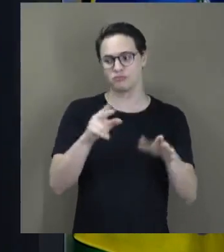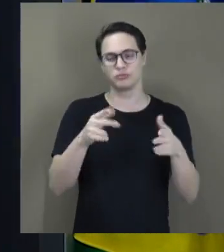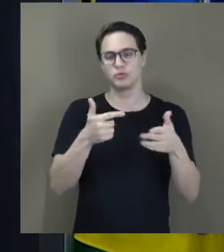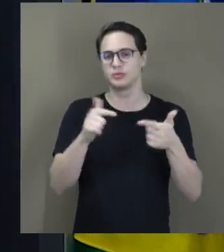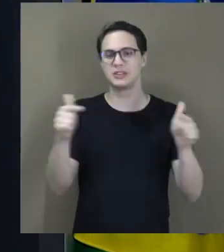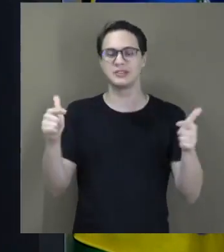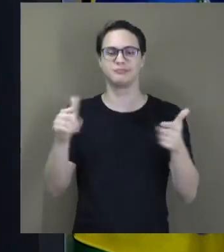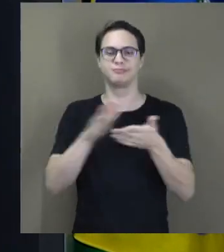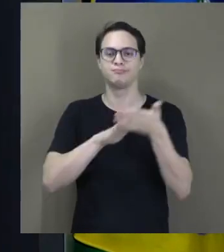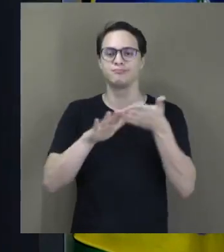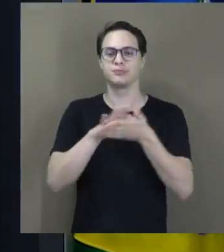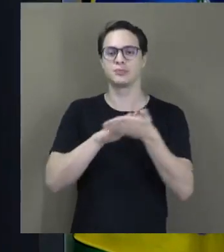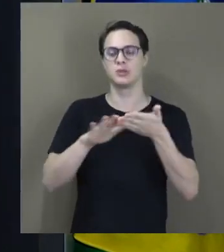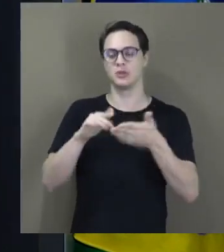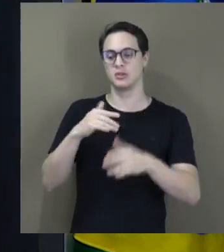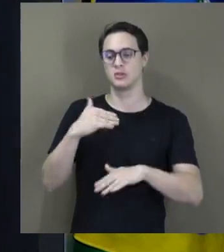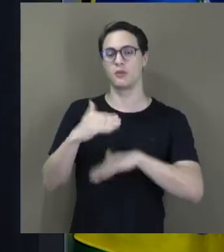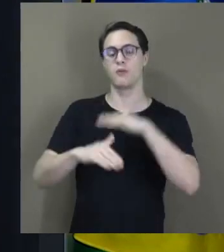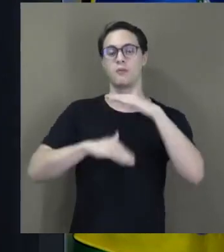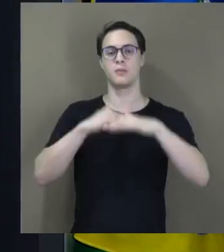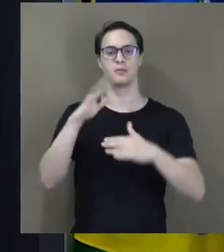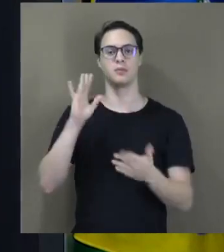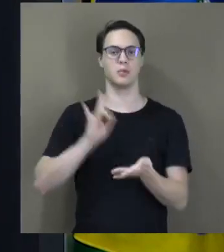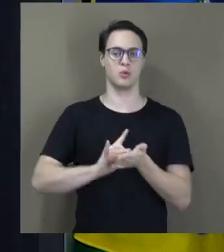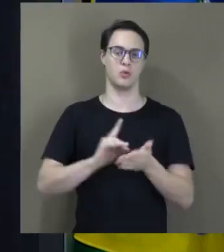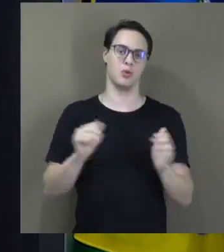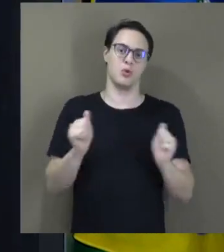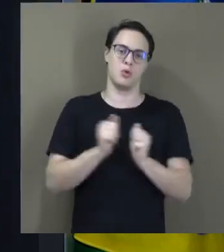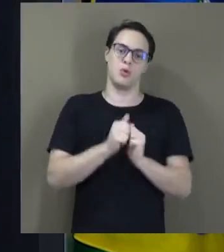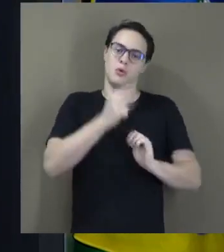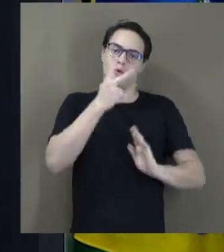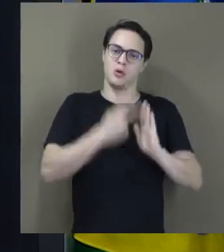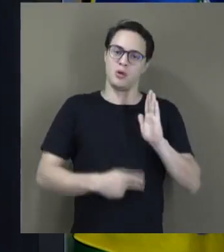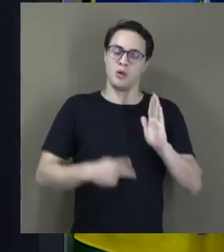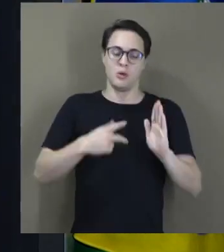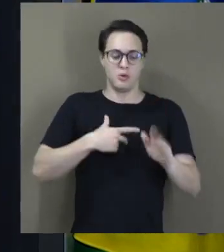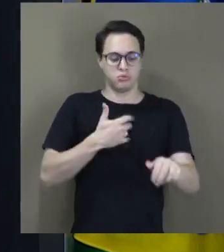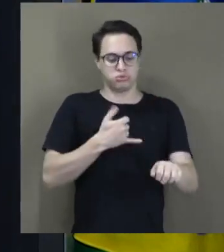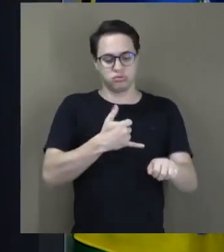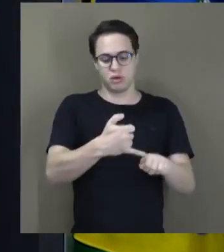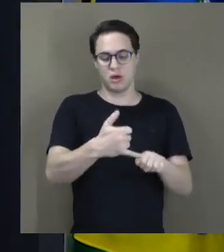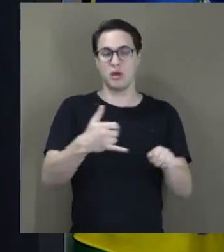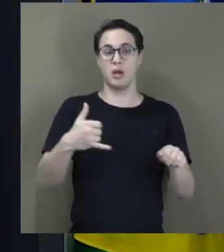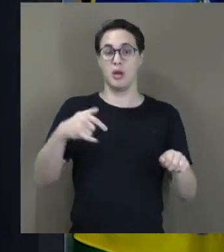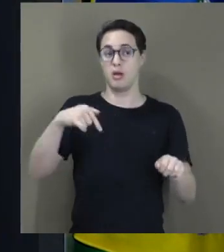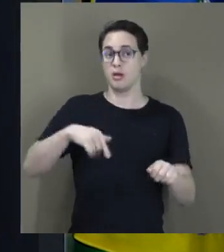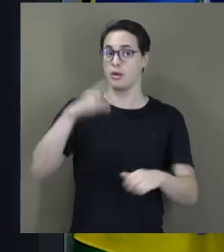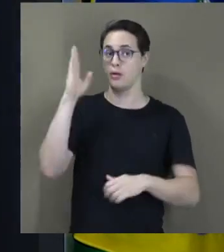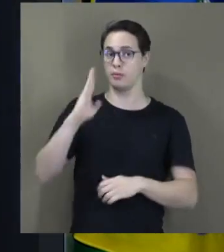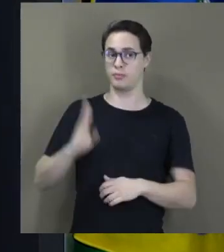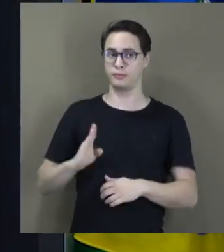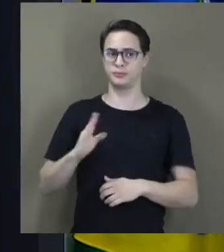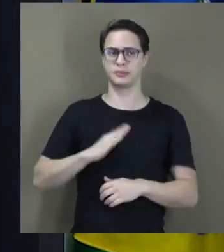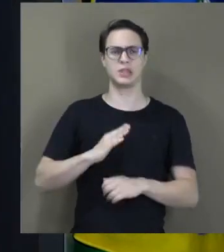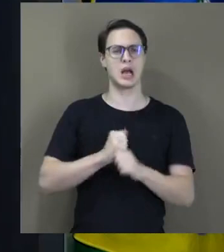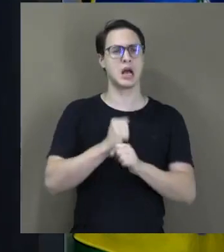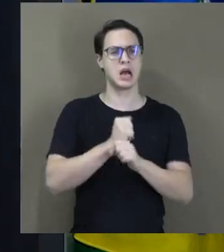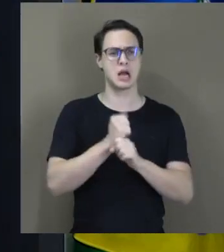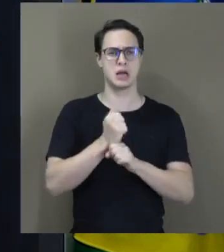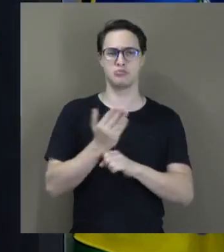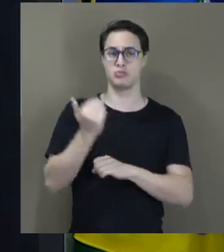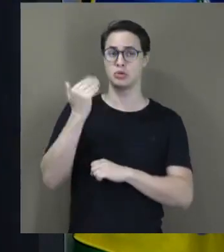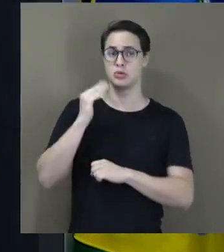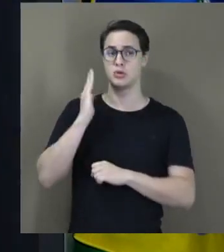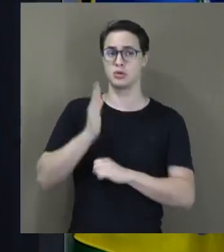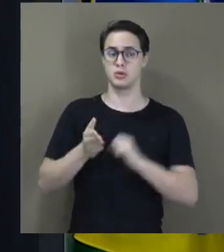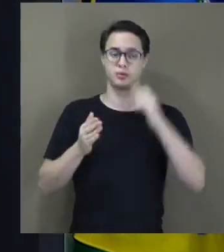apetite para desenvolver, de fato, um programa de fertilizantes no Brasil. Há vários anos, pôs